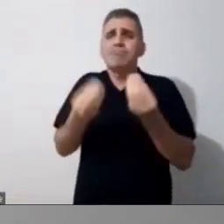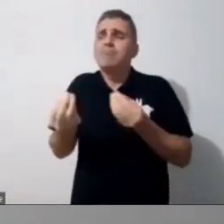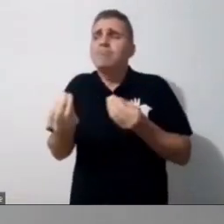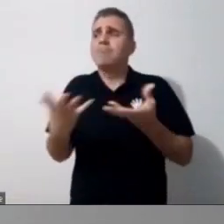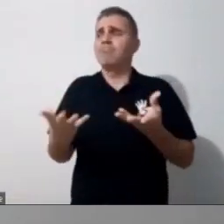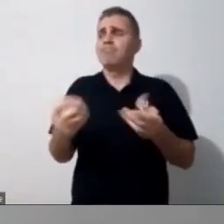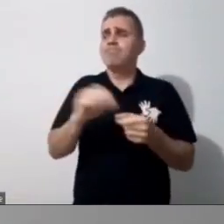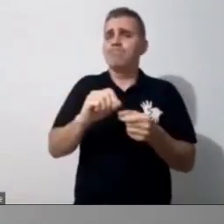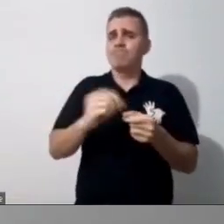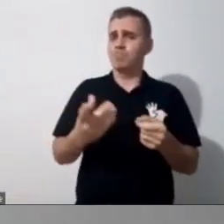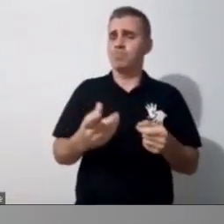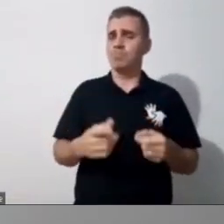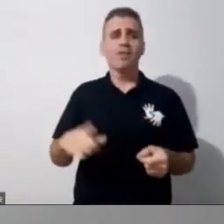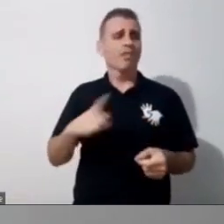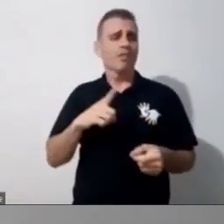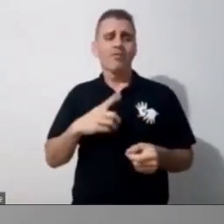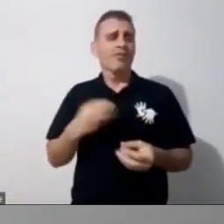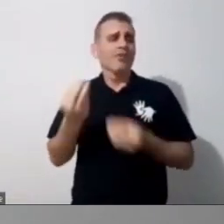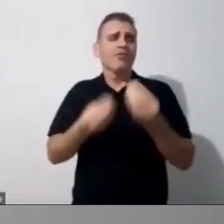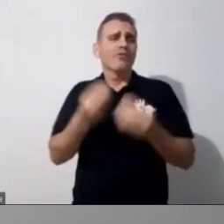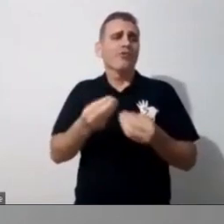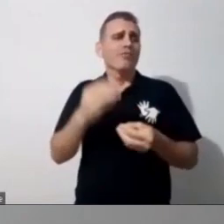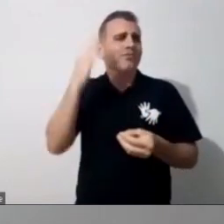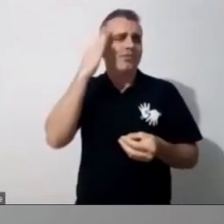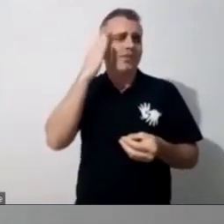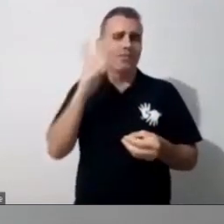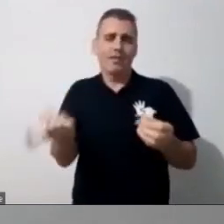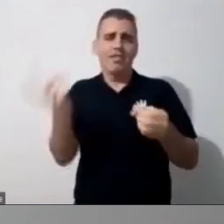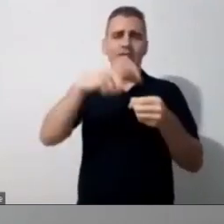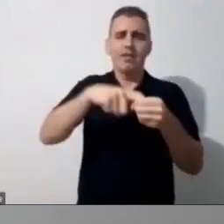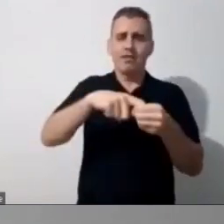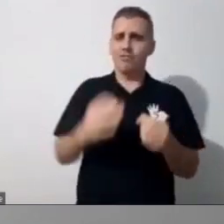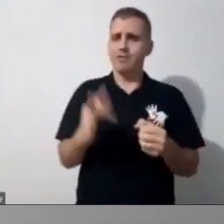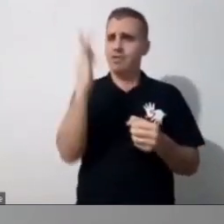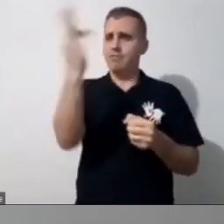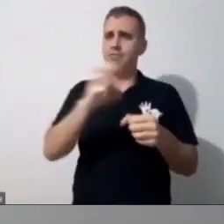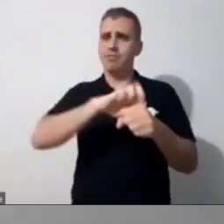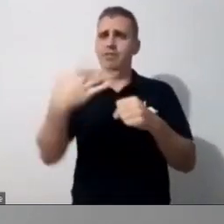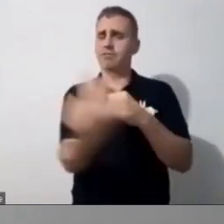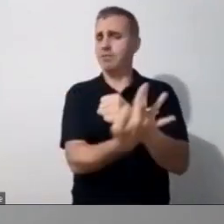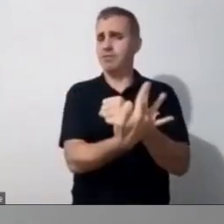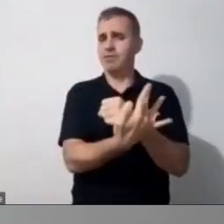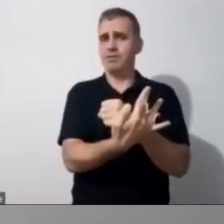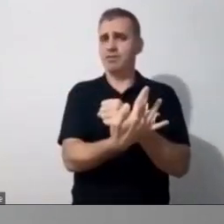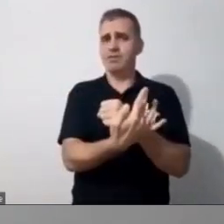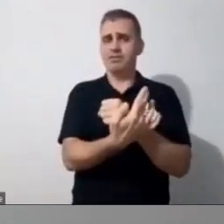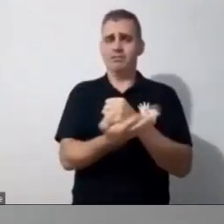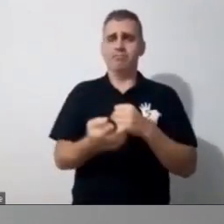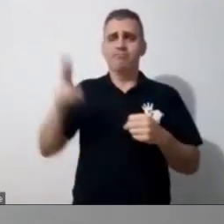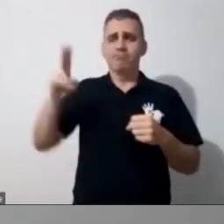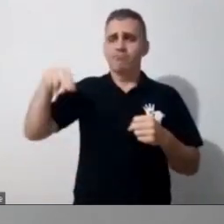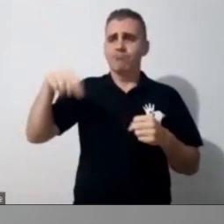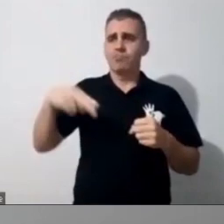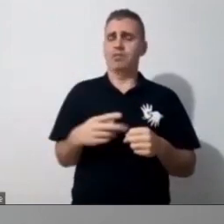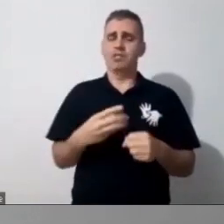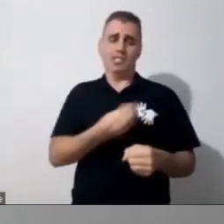não dá para dizer como é que vai ser essa volta e a gente está, assim, ninguém sabe de nada, né, é o futuro,